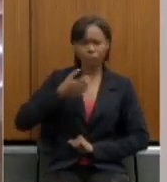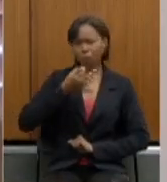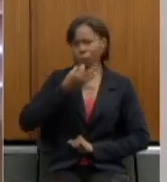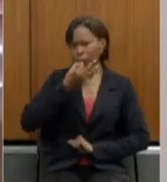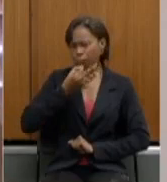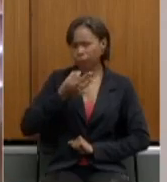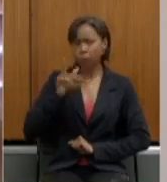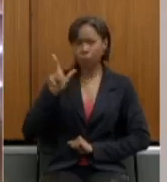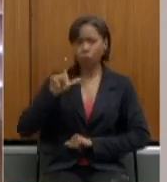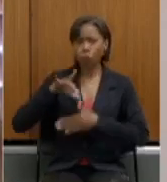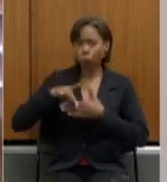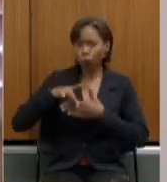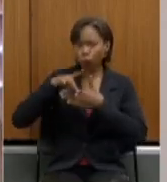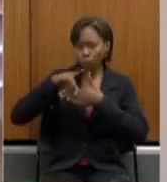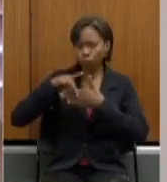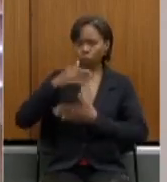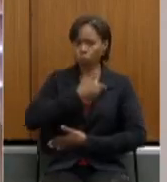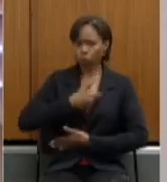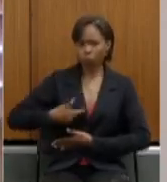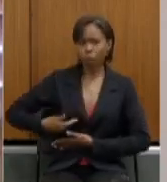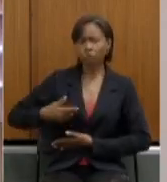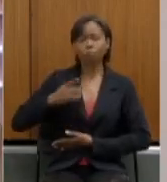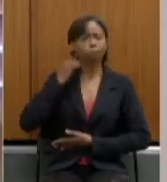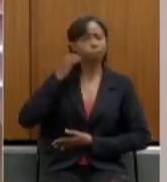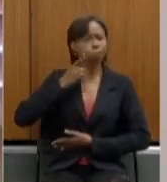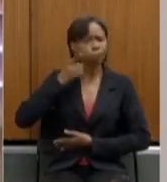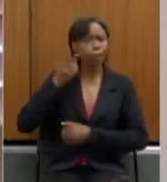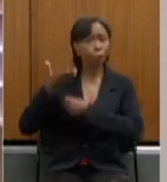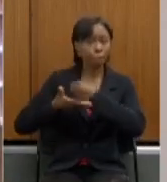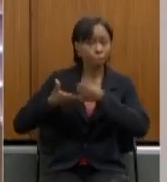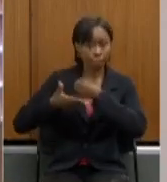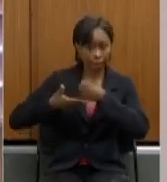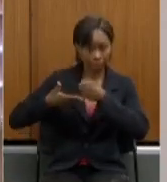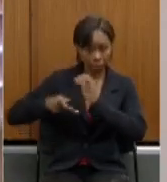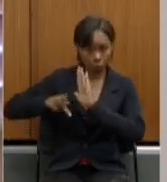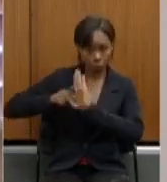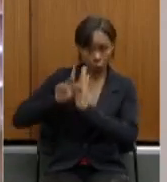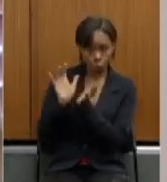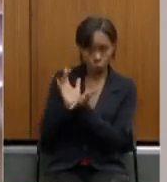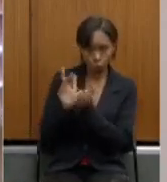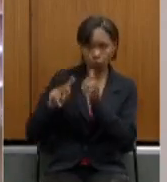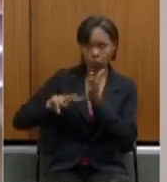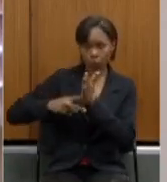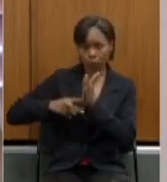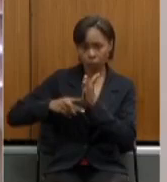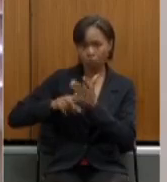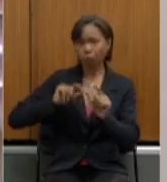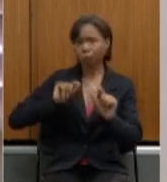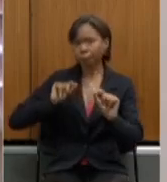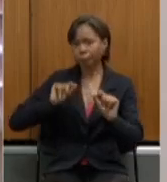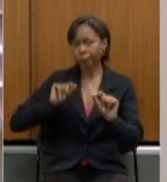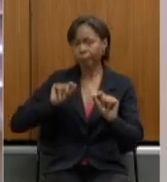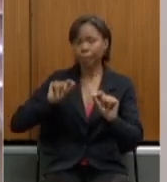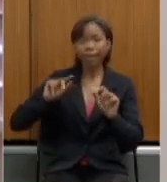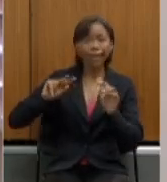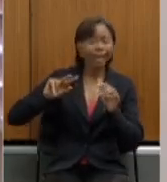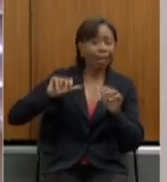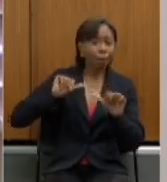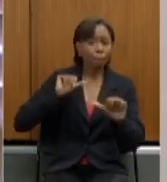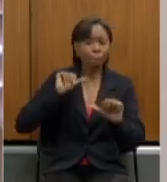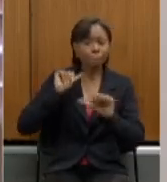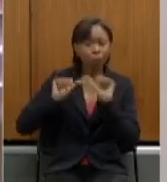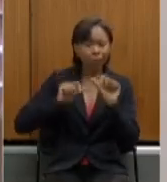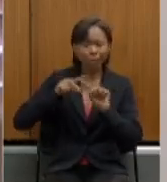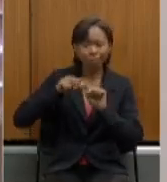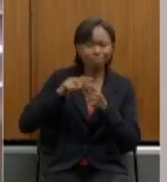líder do governo e dos deputados que tinham base sindical foi que a reforma da Previdência da Bahia ela fosse a